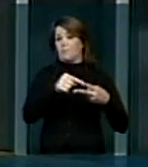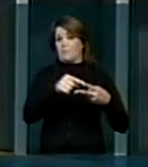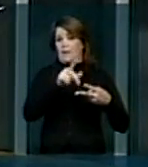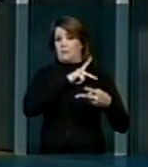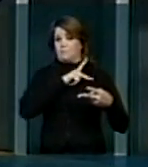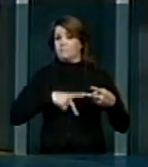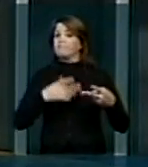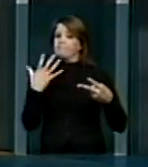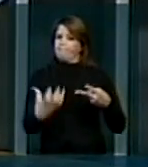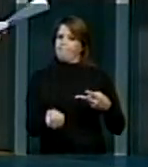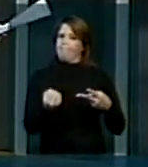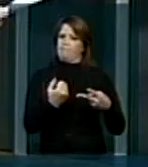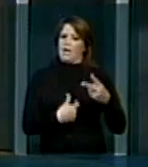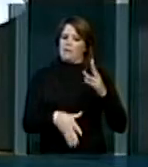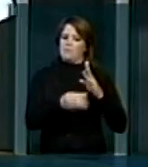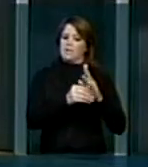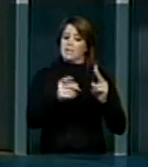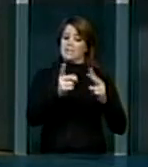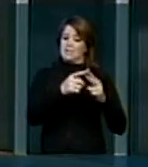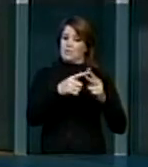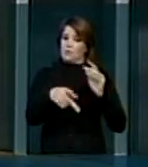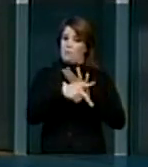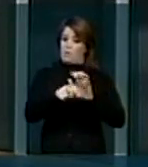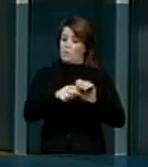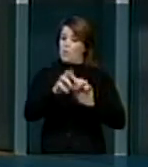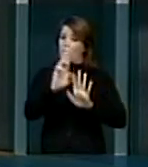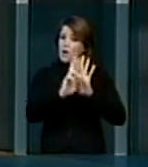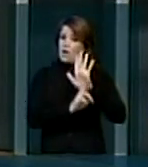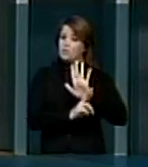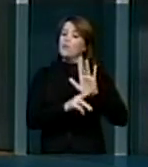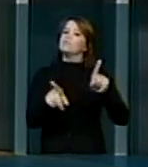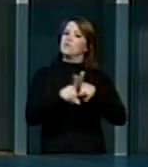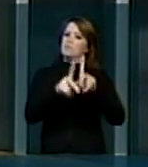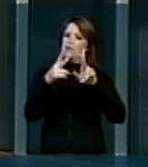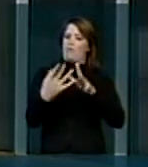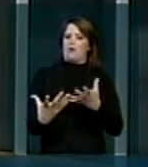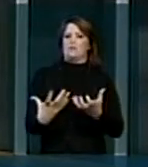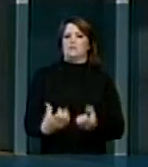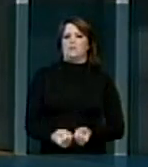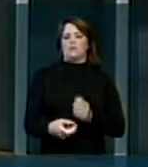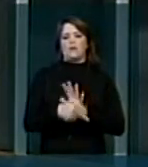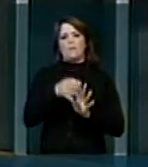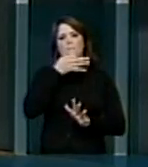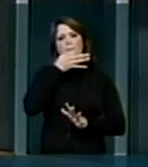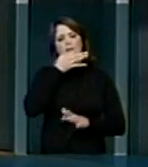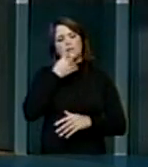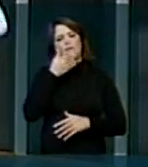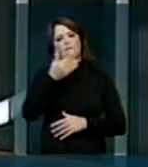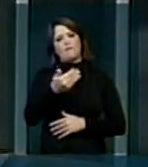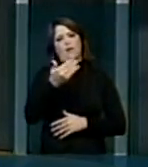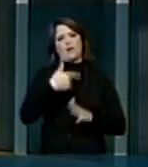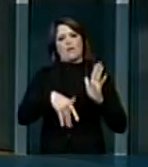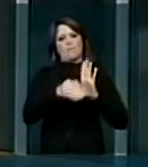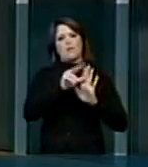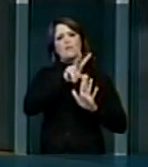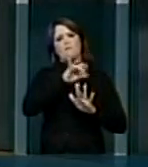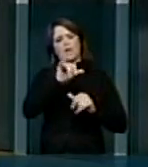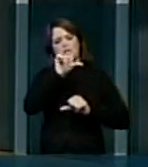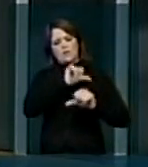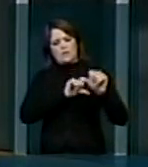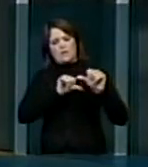presidente acata a emenda. E segundo este, o relator, também dar o parecer favorável a emenda que nós vamos